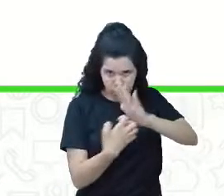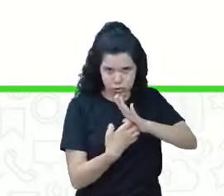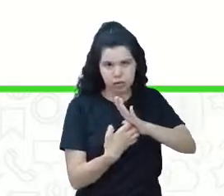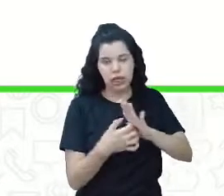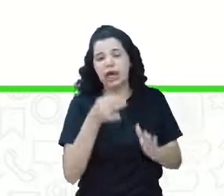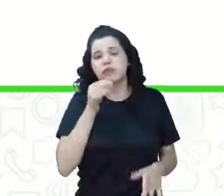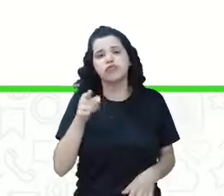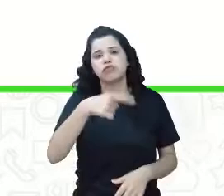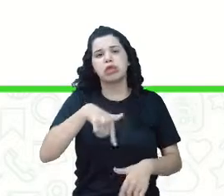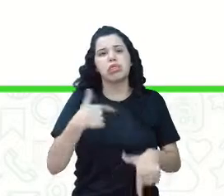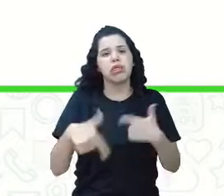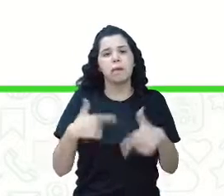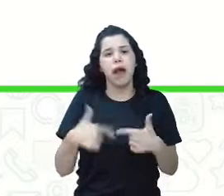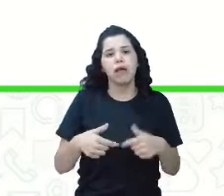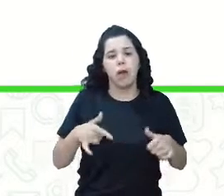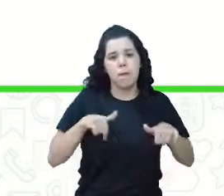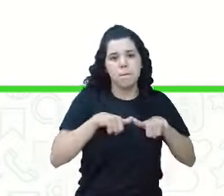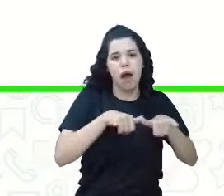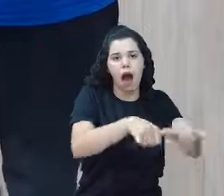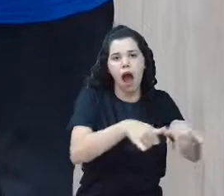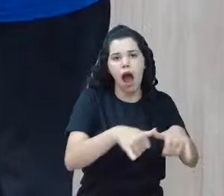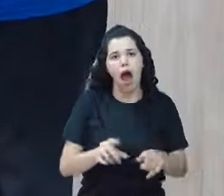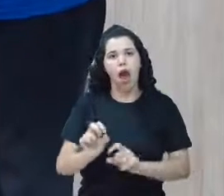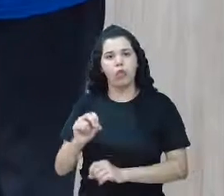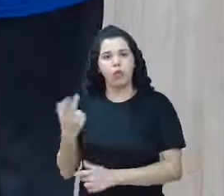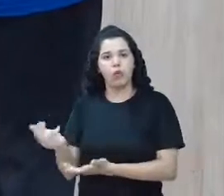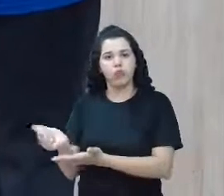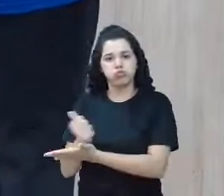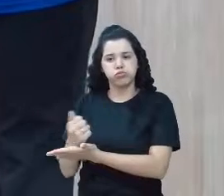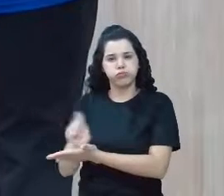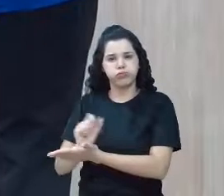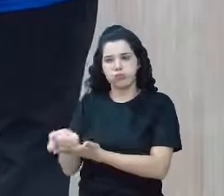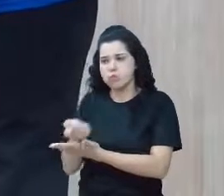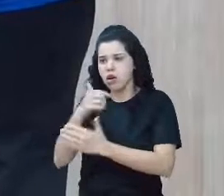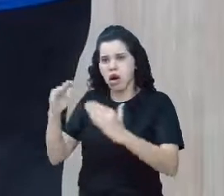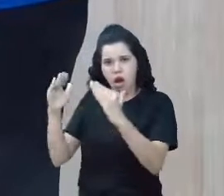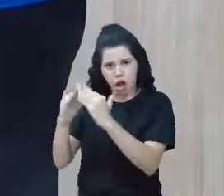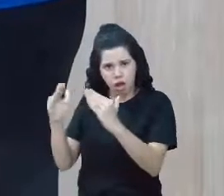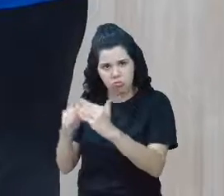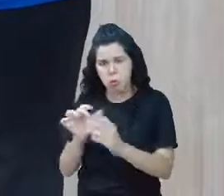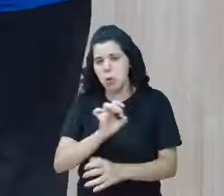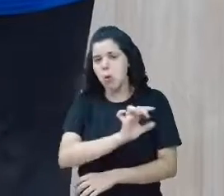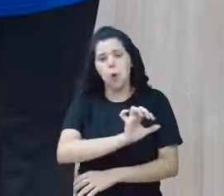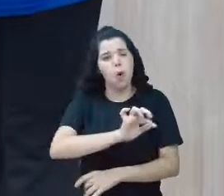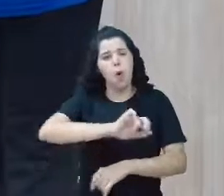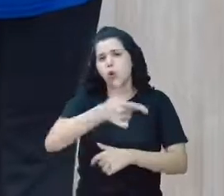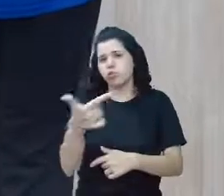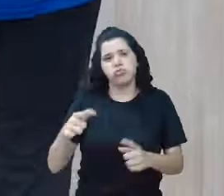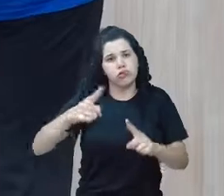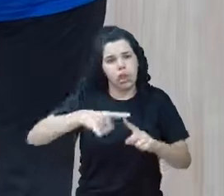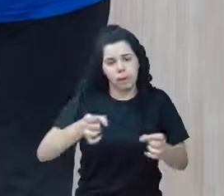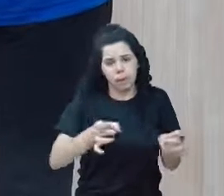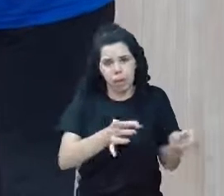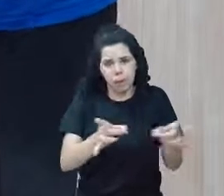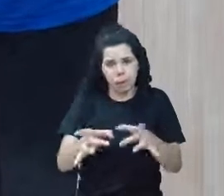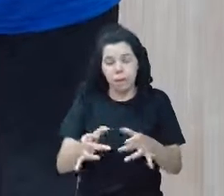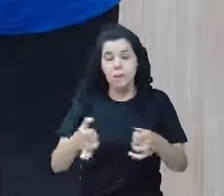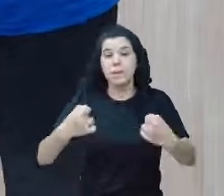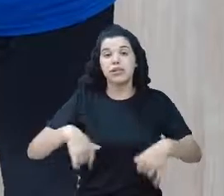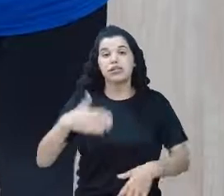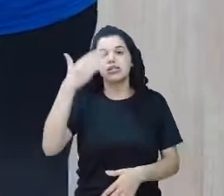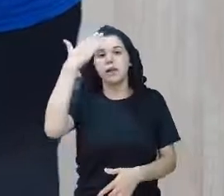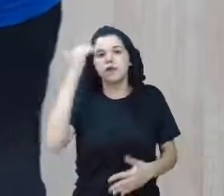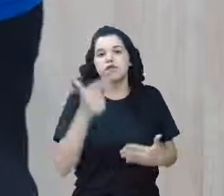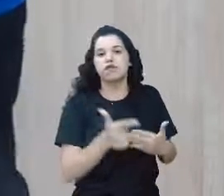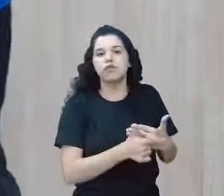num supermercado, numa farmácia ou qualquer outro tipo de comércio. Você precisa observar a função desse